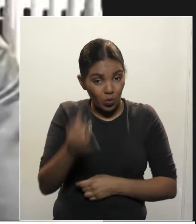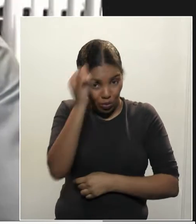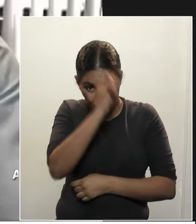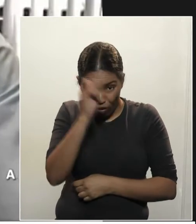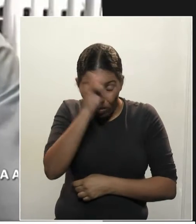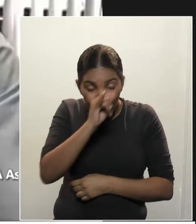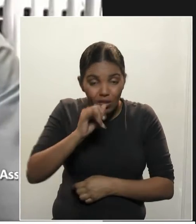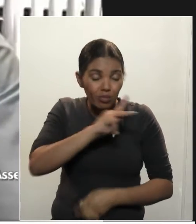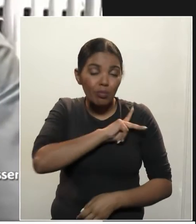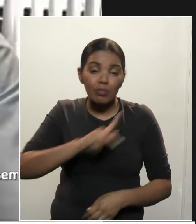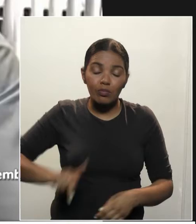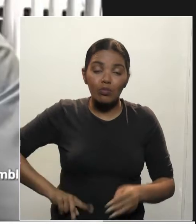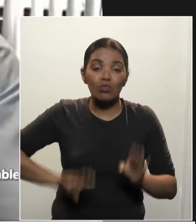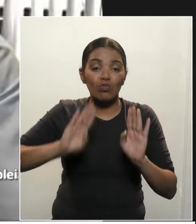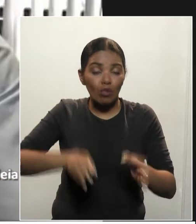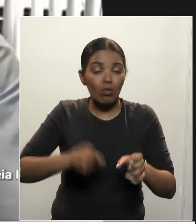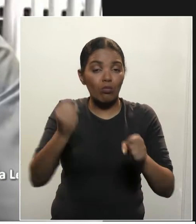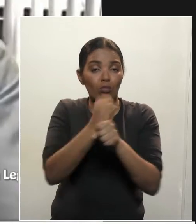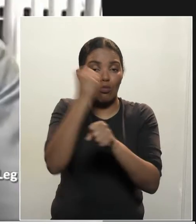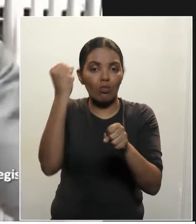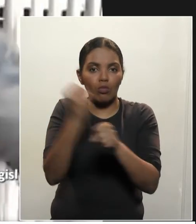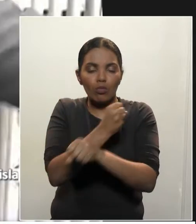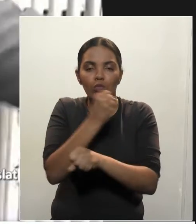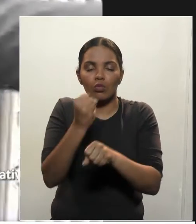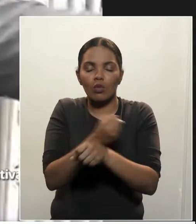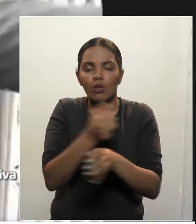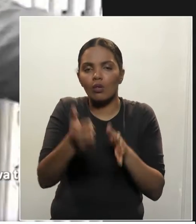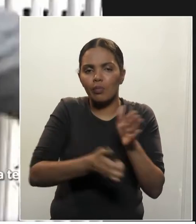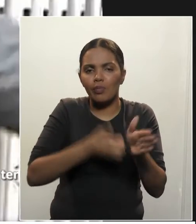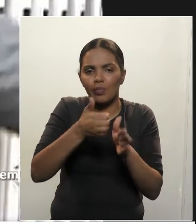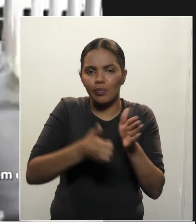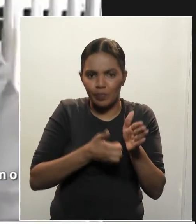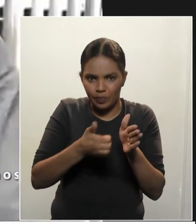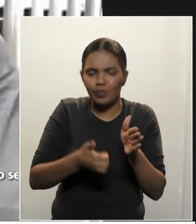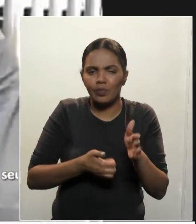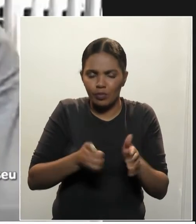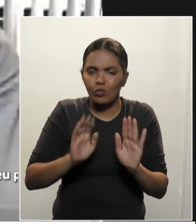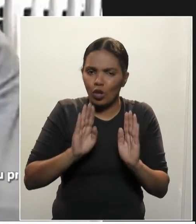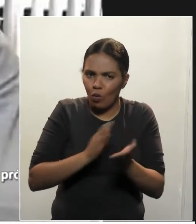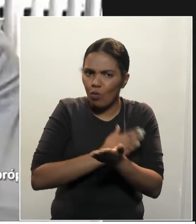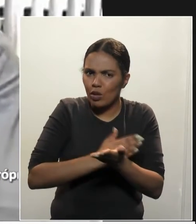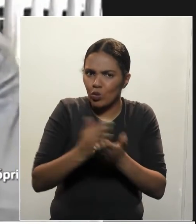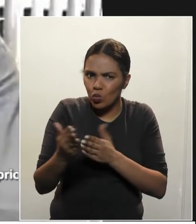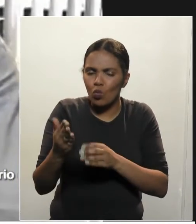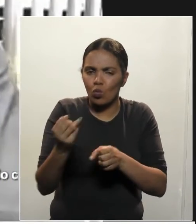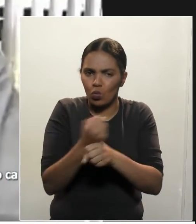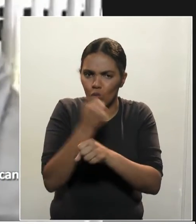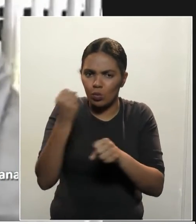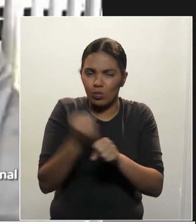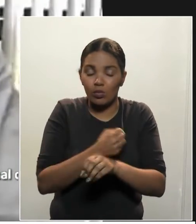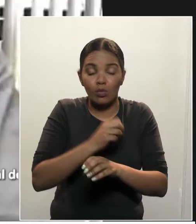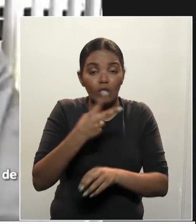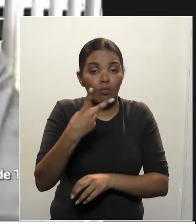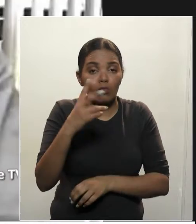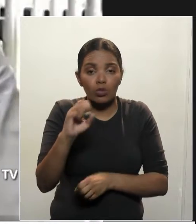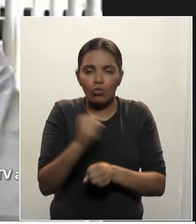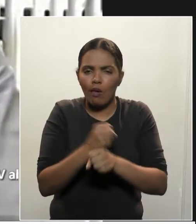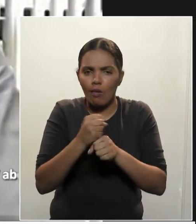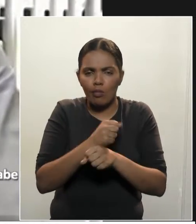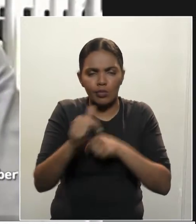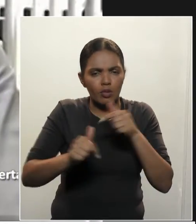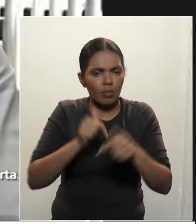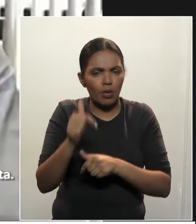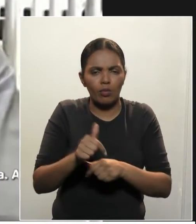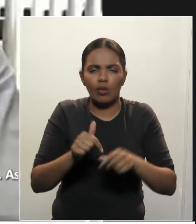já está construindo a ferrovia, coisa que o PT ficou 20 anos aí e deixou sucatear as minhas ferras do Brasil.